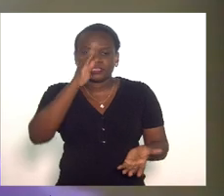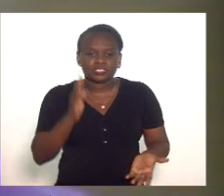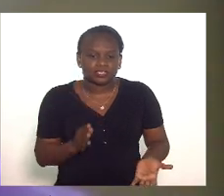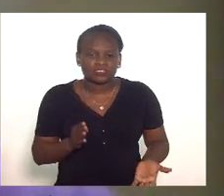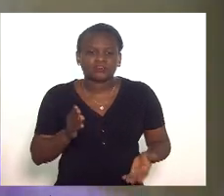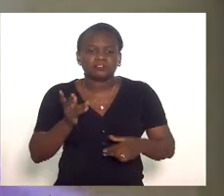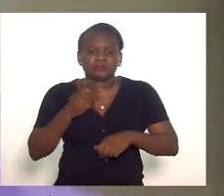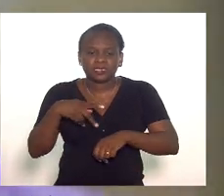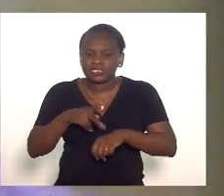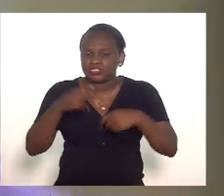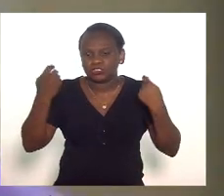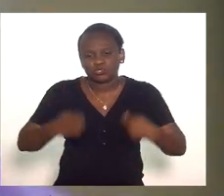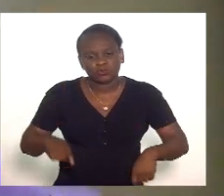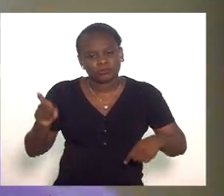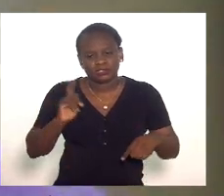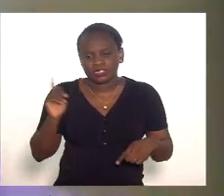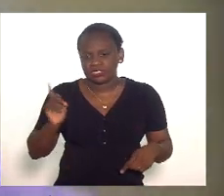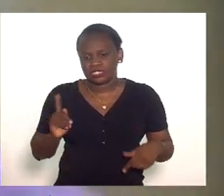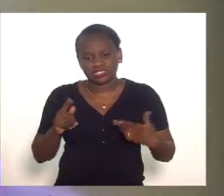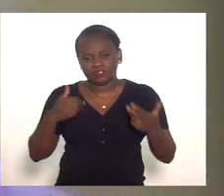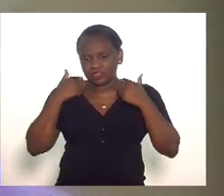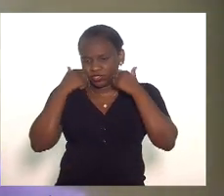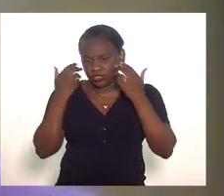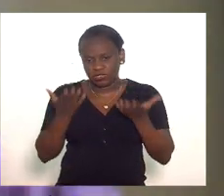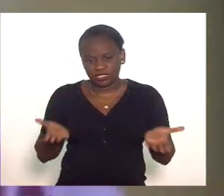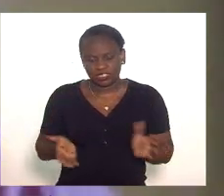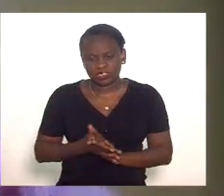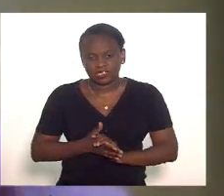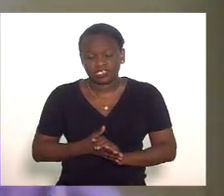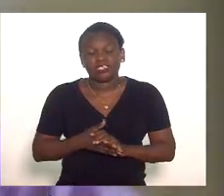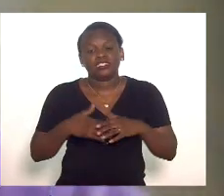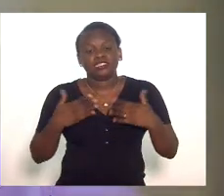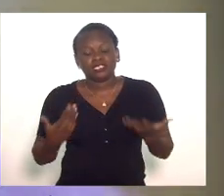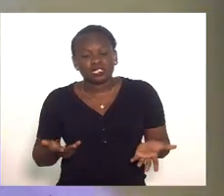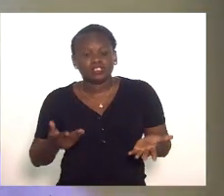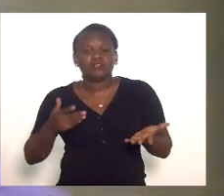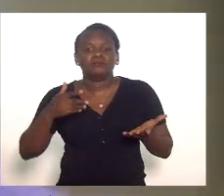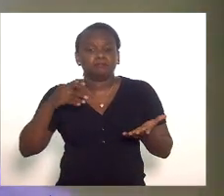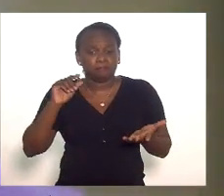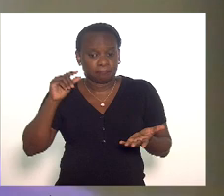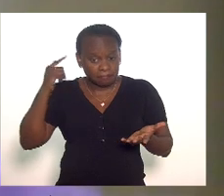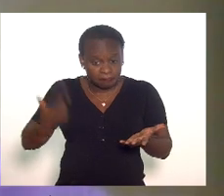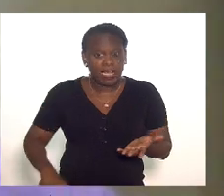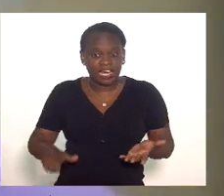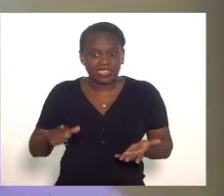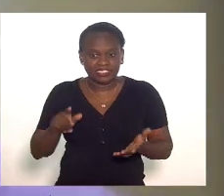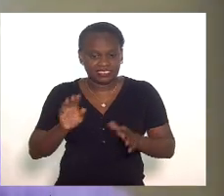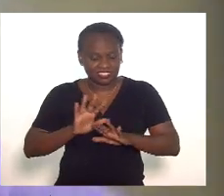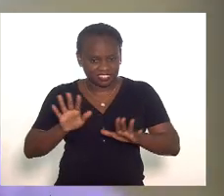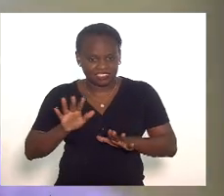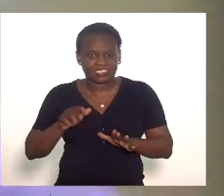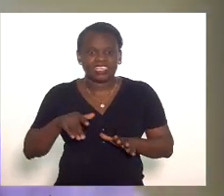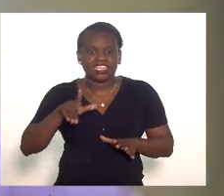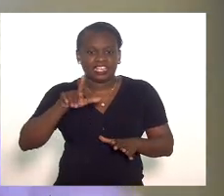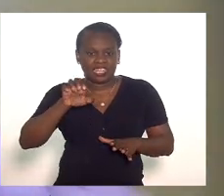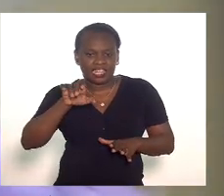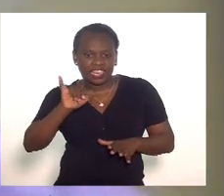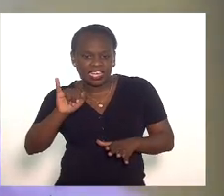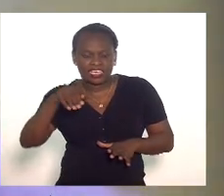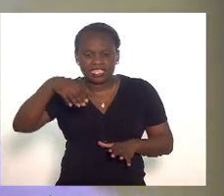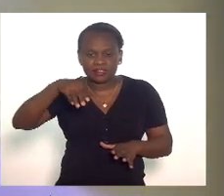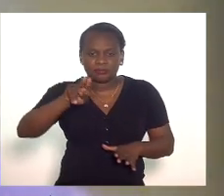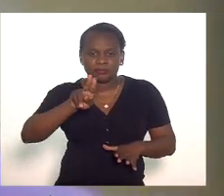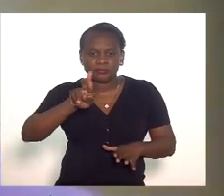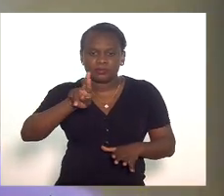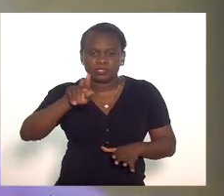que não precisava estar nessa situação e como se tudo fosse pouco como se a lei de Murphy não estivesse